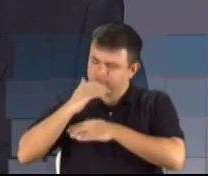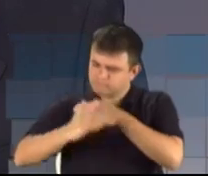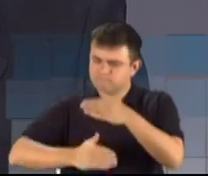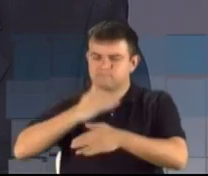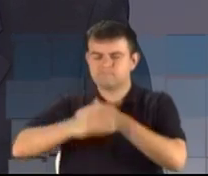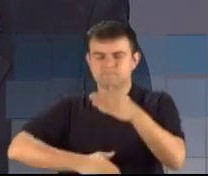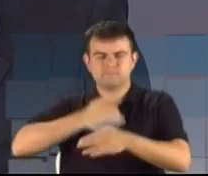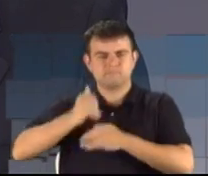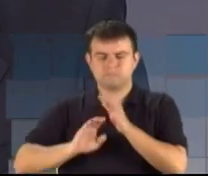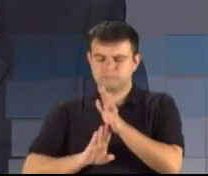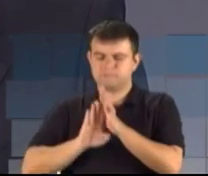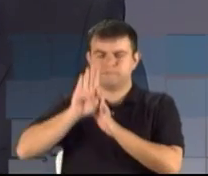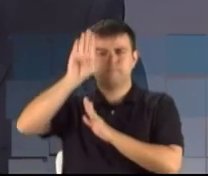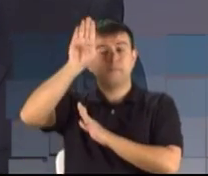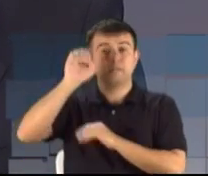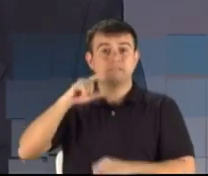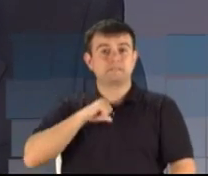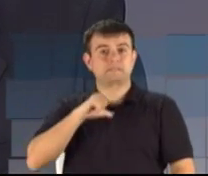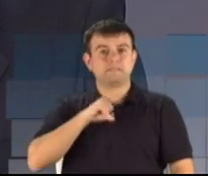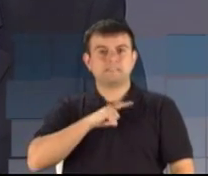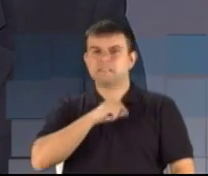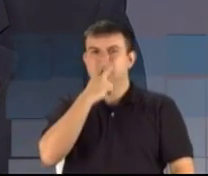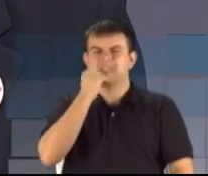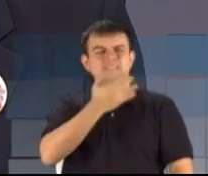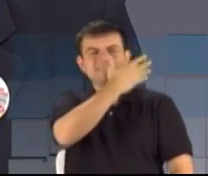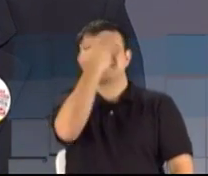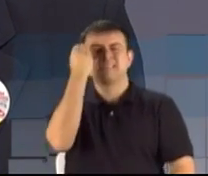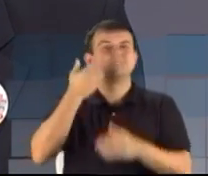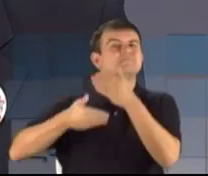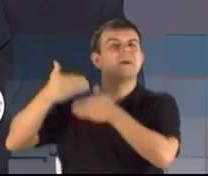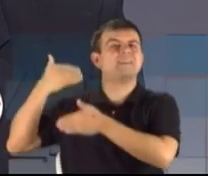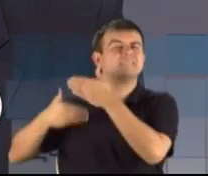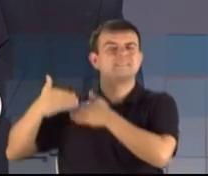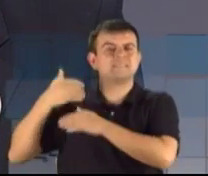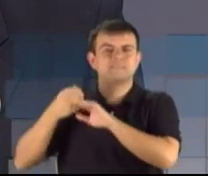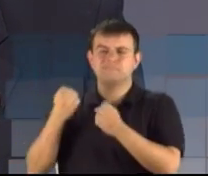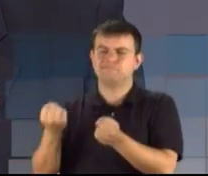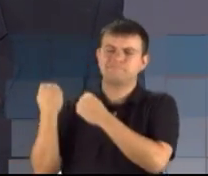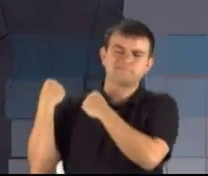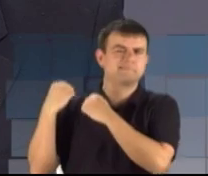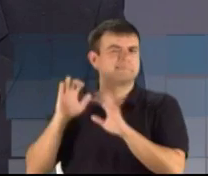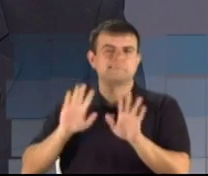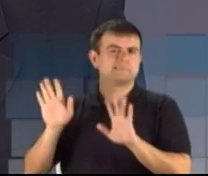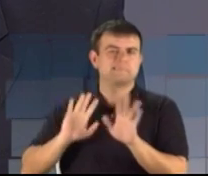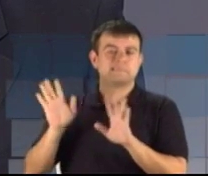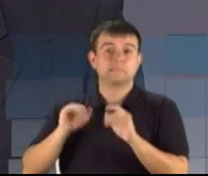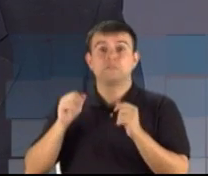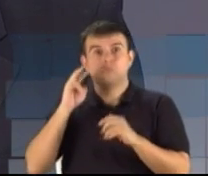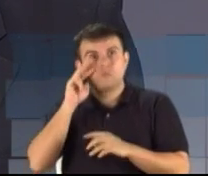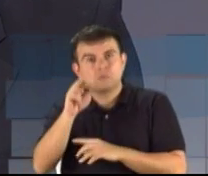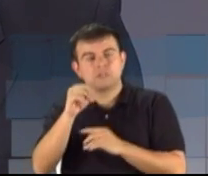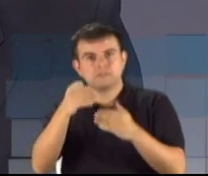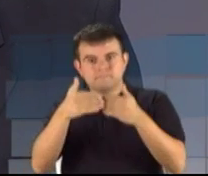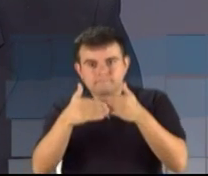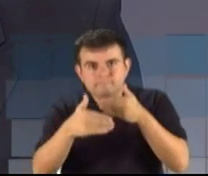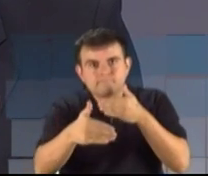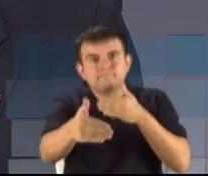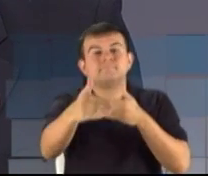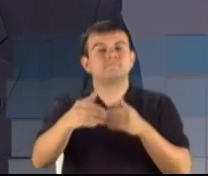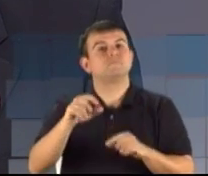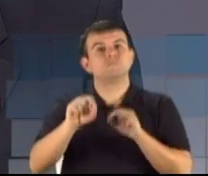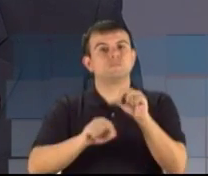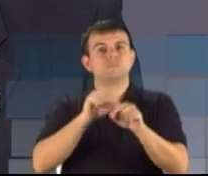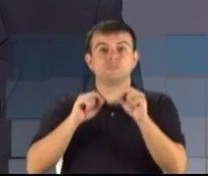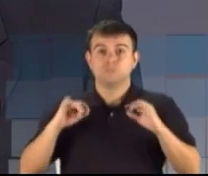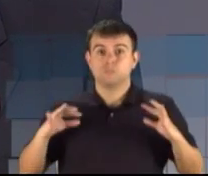e que tem. Não olhando para trás, não olhando para os governos que nos antecederam, mas olhando com uma visão para frente que todos nós